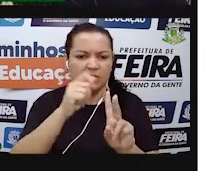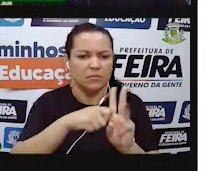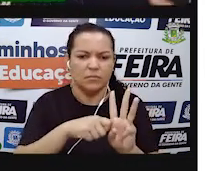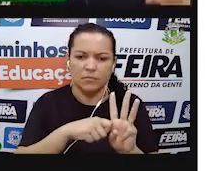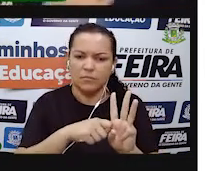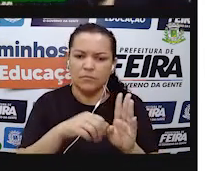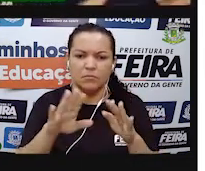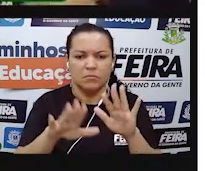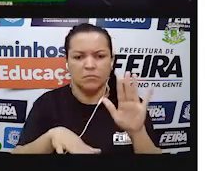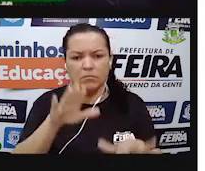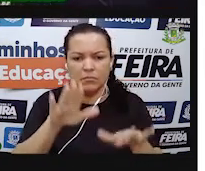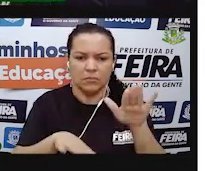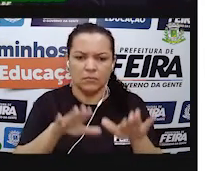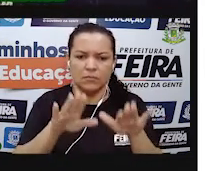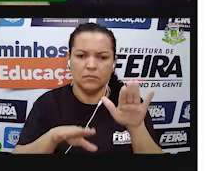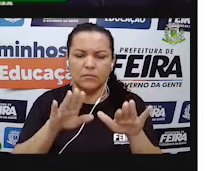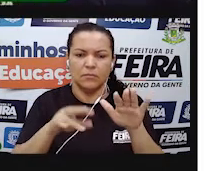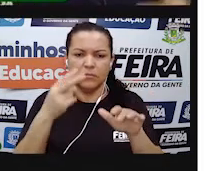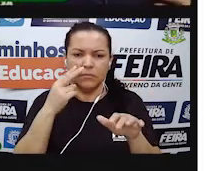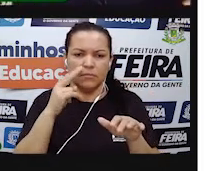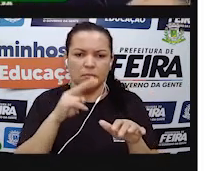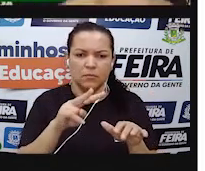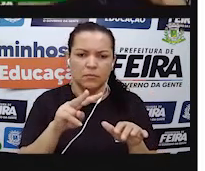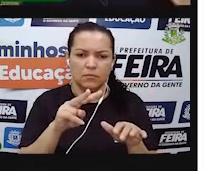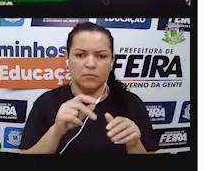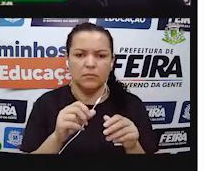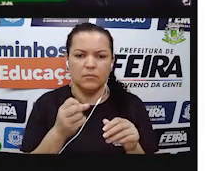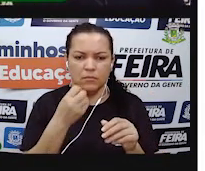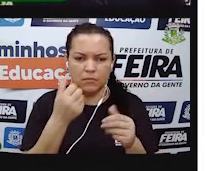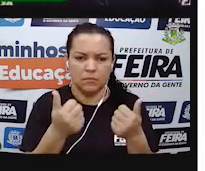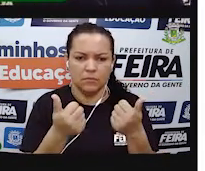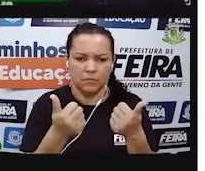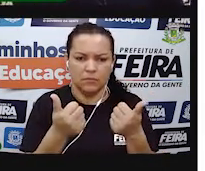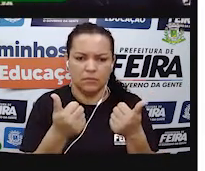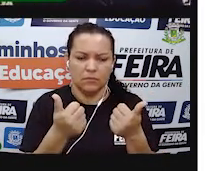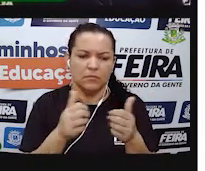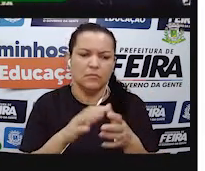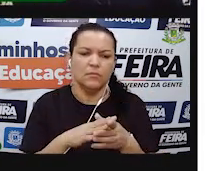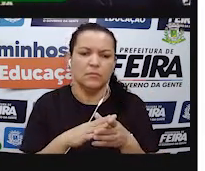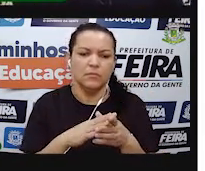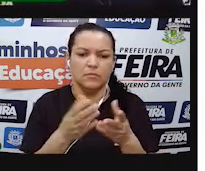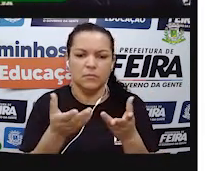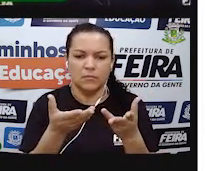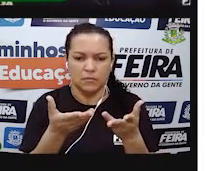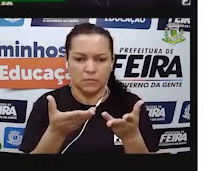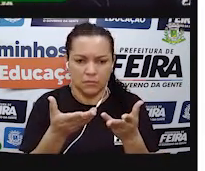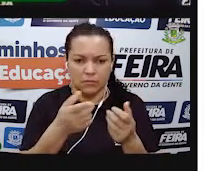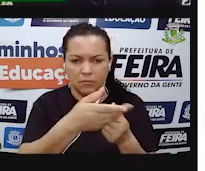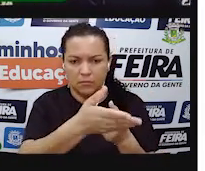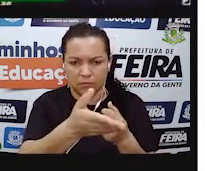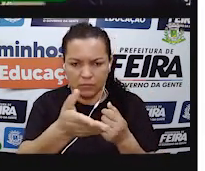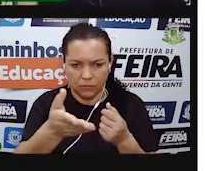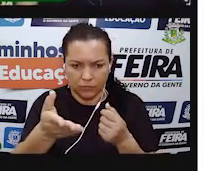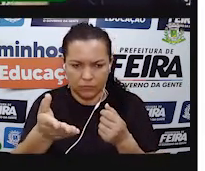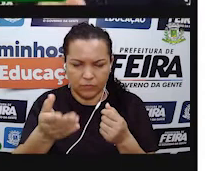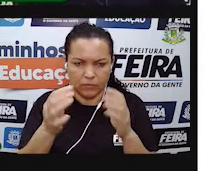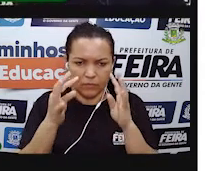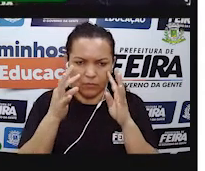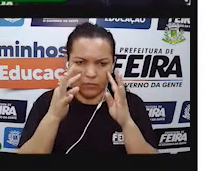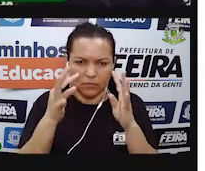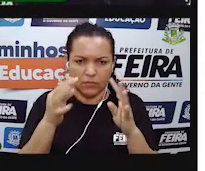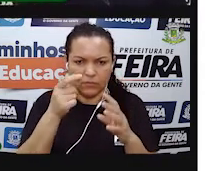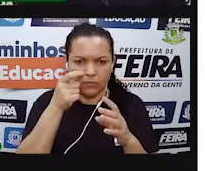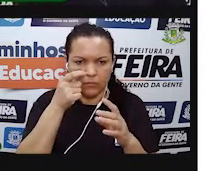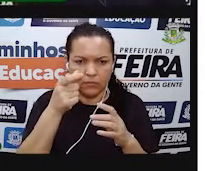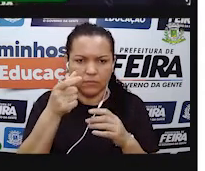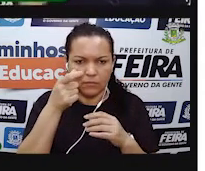mês ou dois meses, três meses. Isso vai depender do que a gente quer, tá bom? E aí